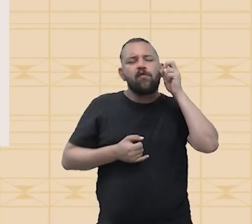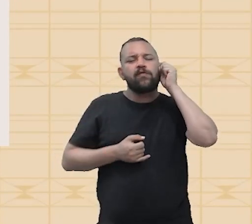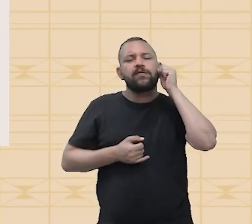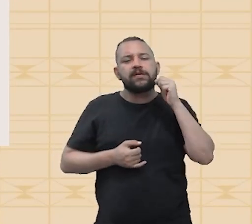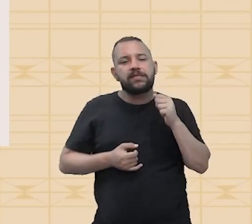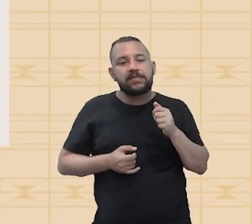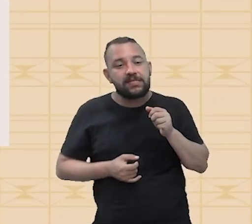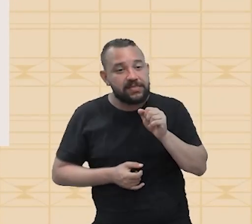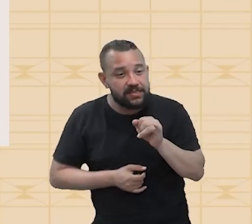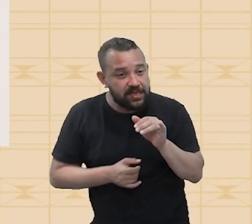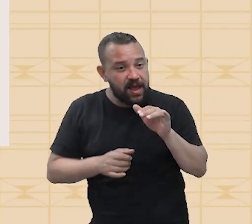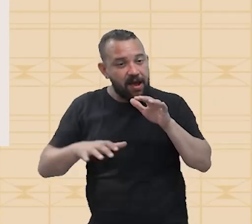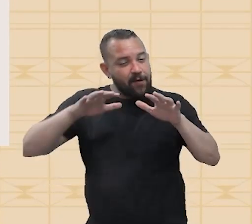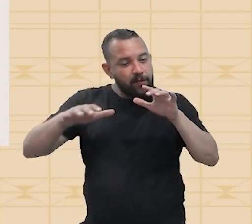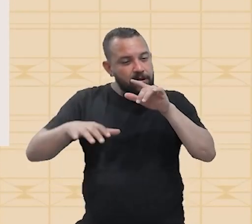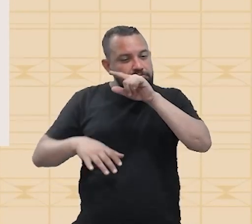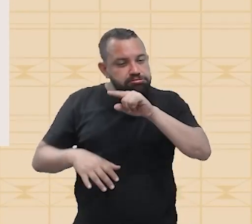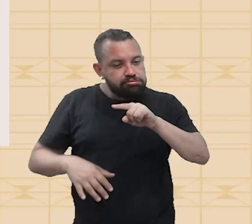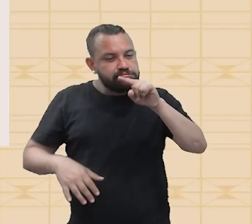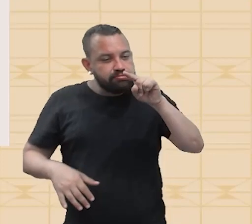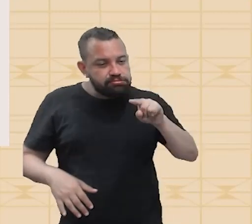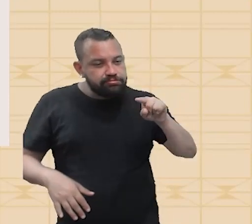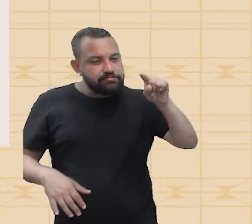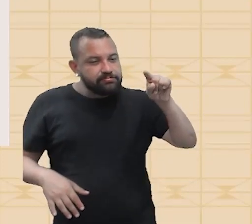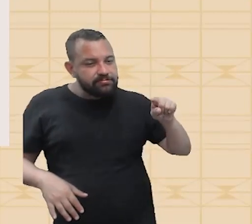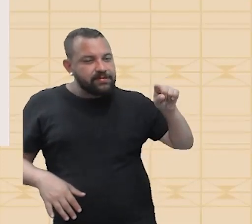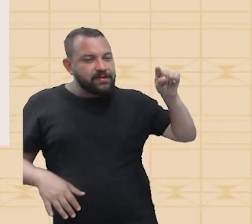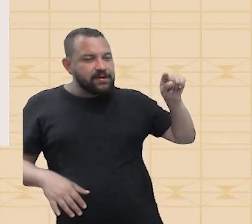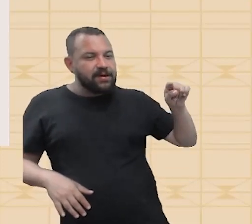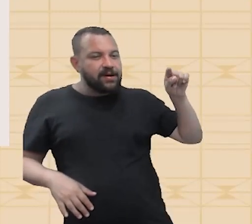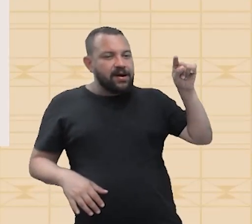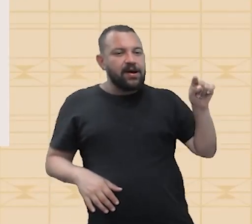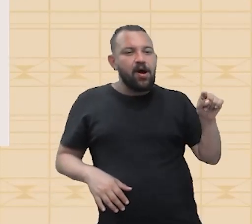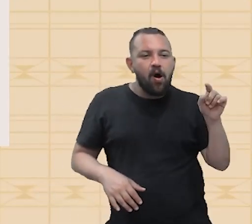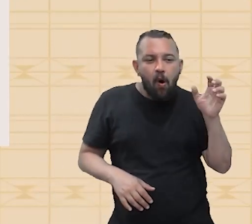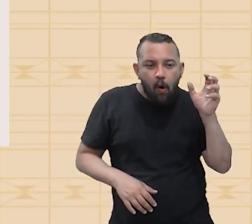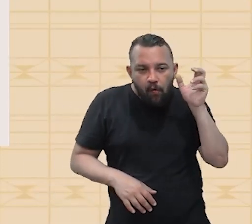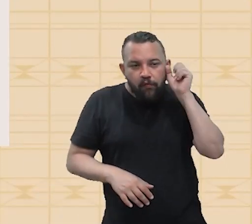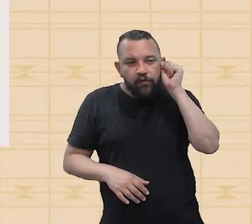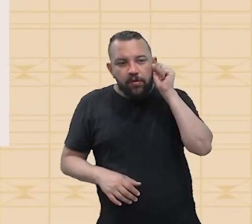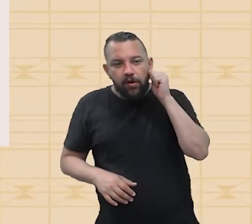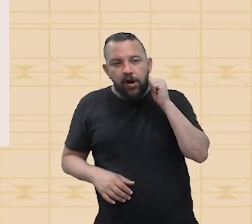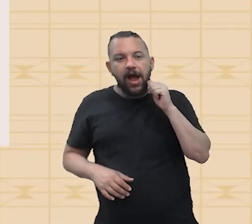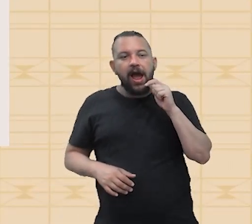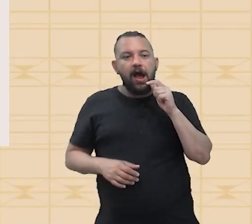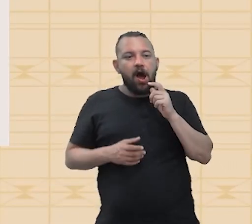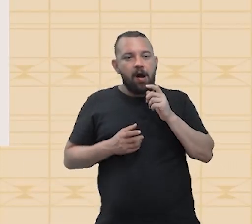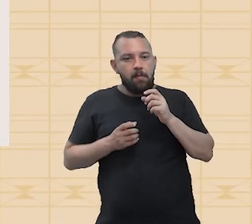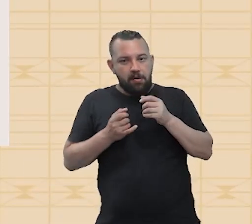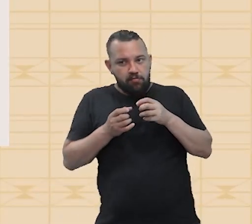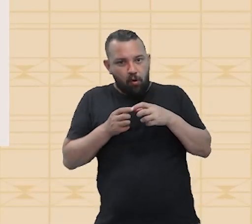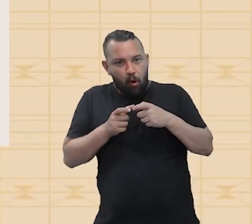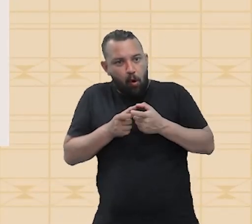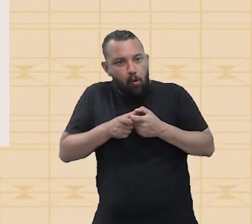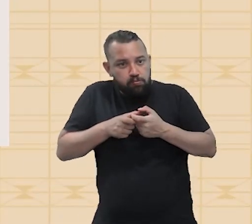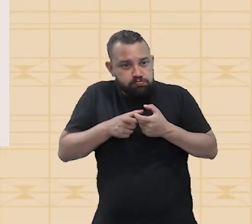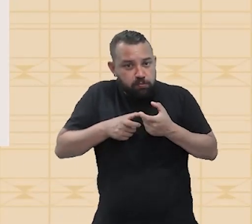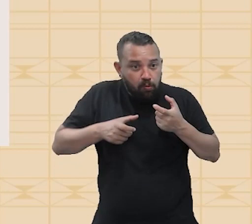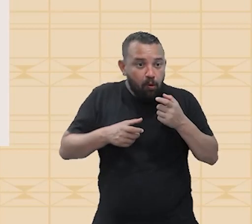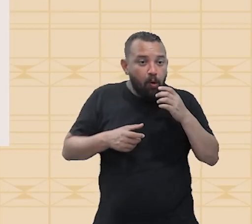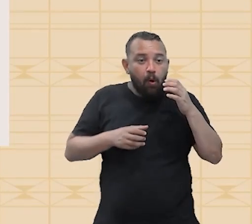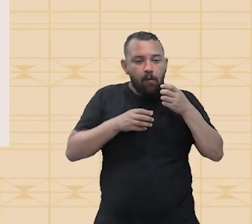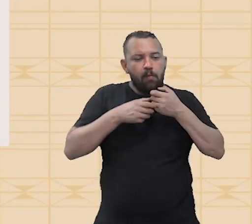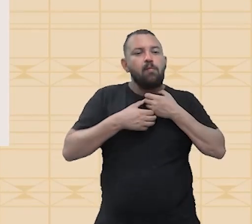diminui a frequência, esse som passa a ser ouvido por nós de uma maneira mais grave. Então, nosso campo